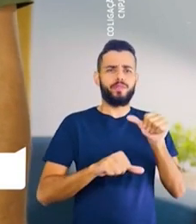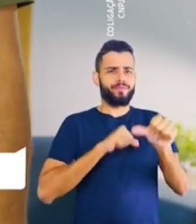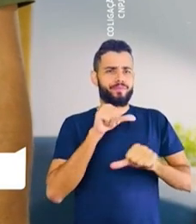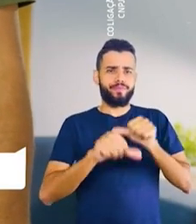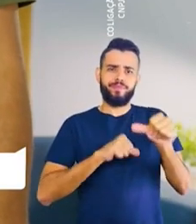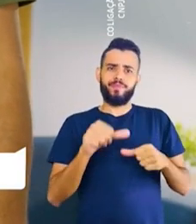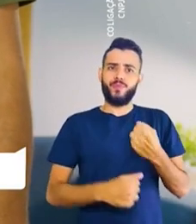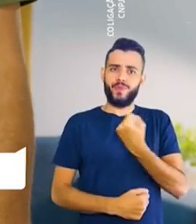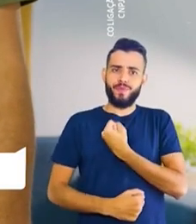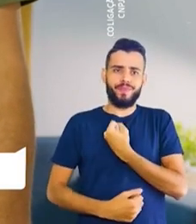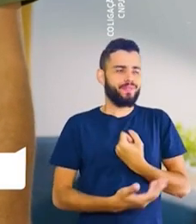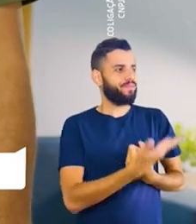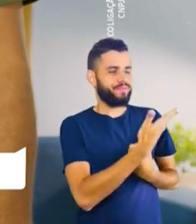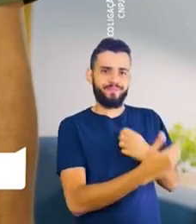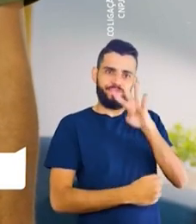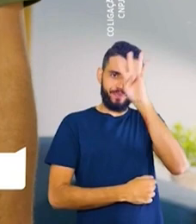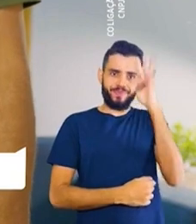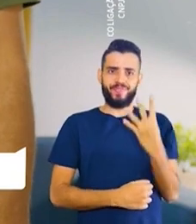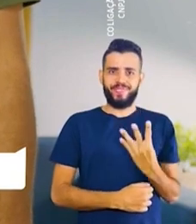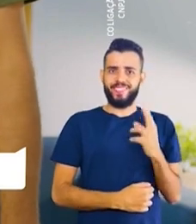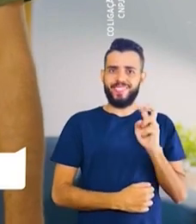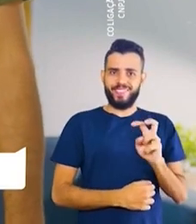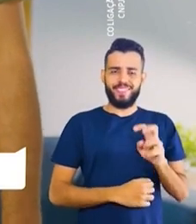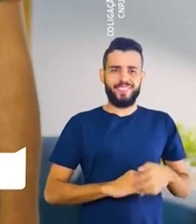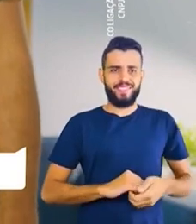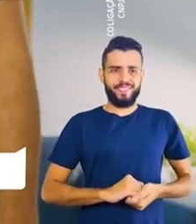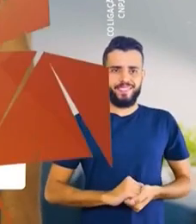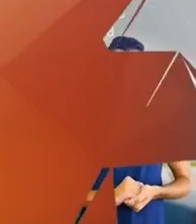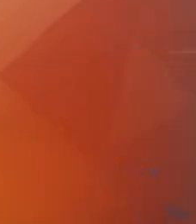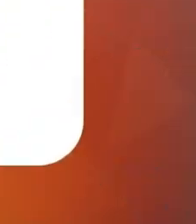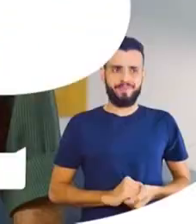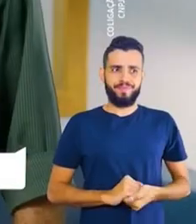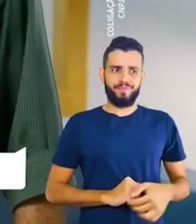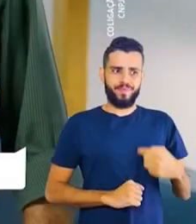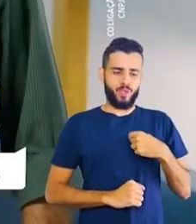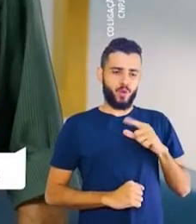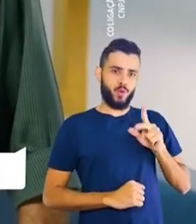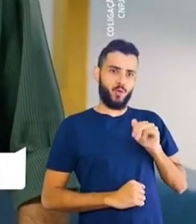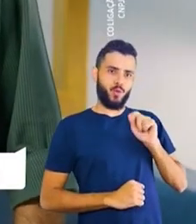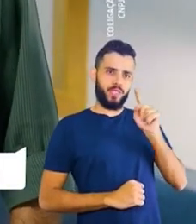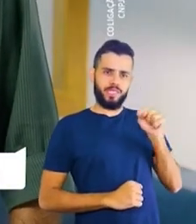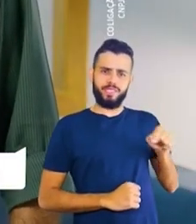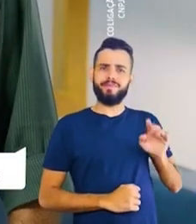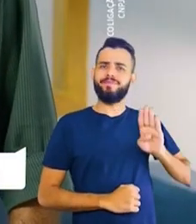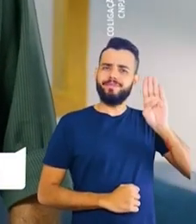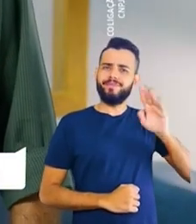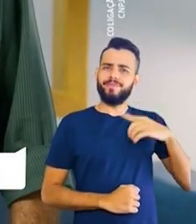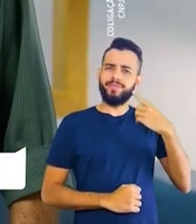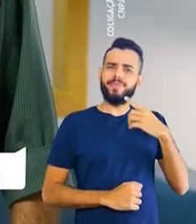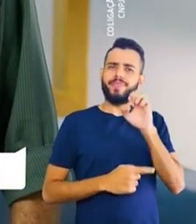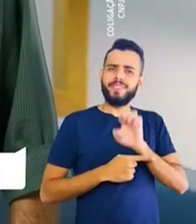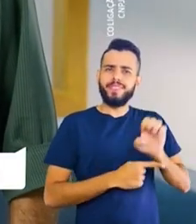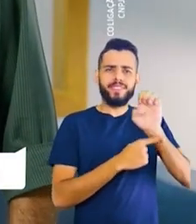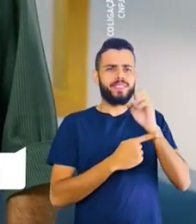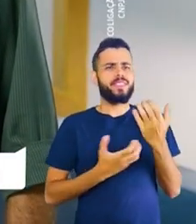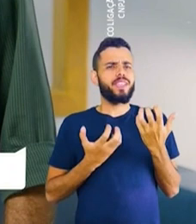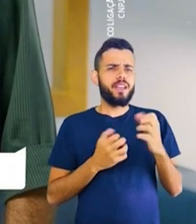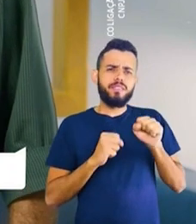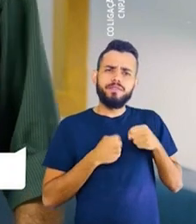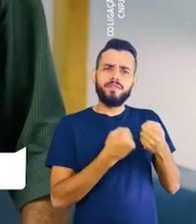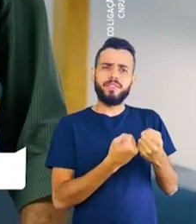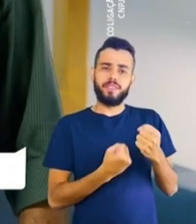Josvaldo da Ecoterapia, 23789. Alessandro, 45. 45. Sou Luiz Eduardo, candidato a deputado estadual.